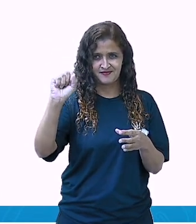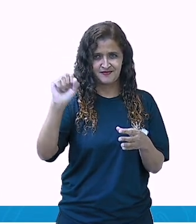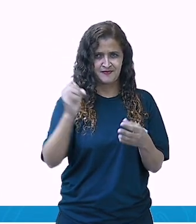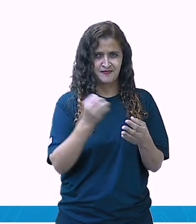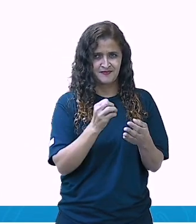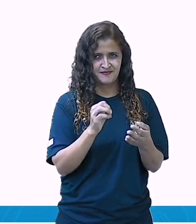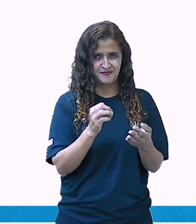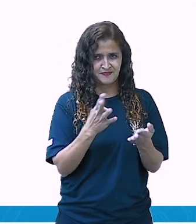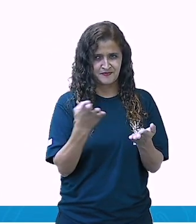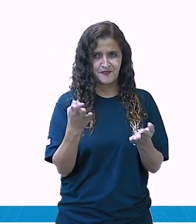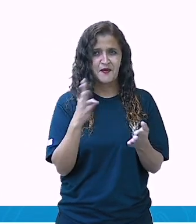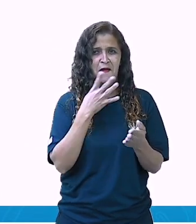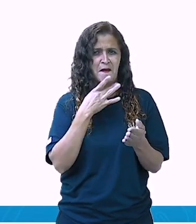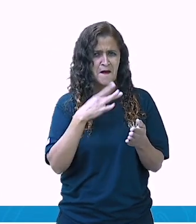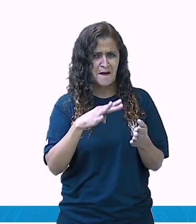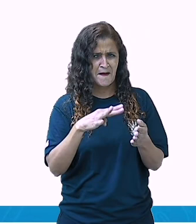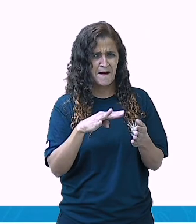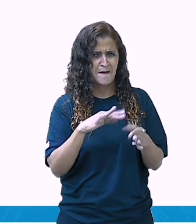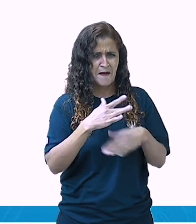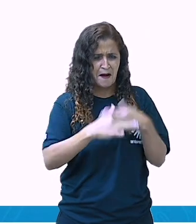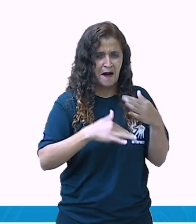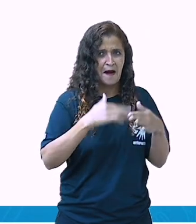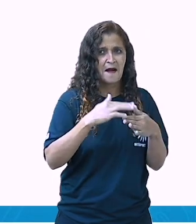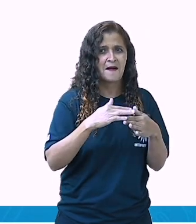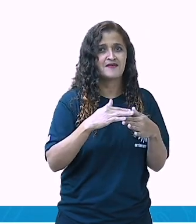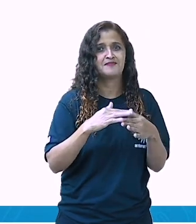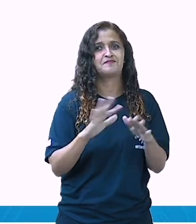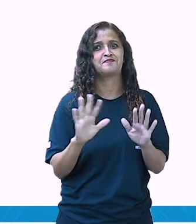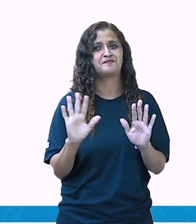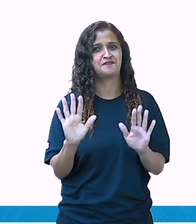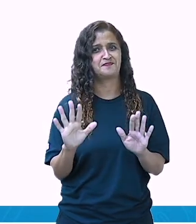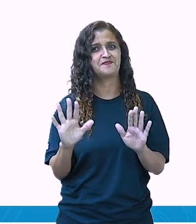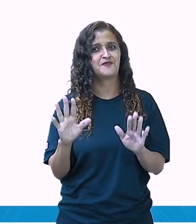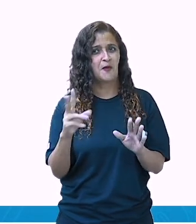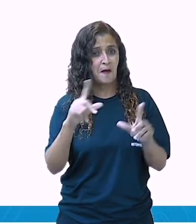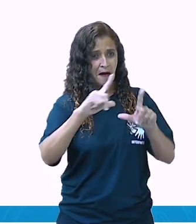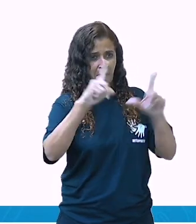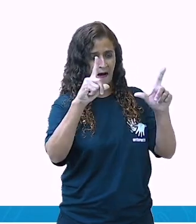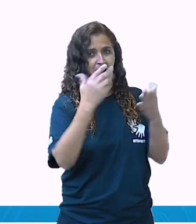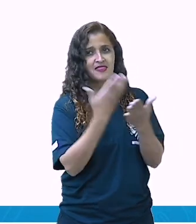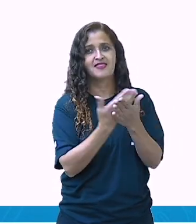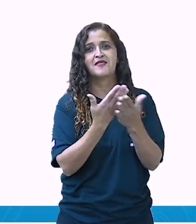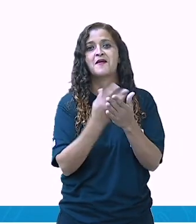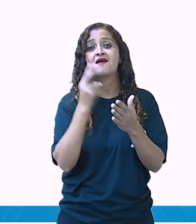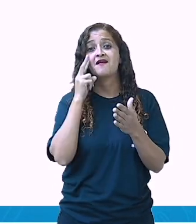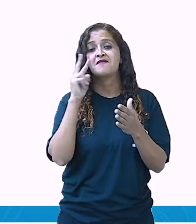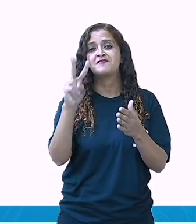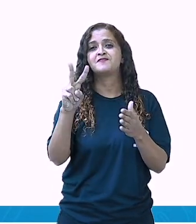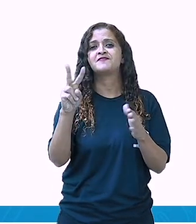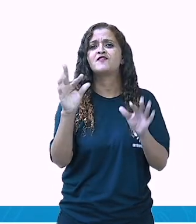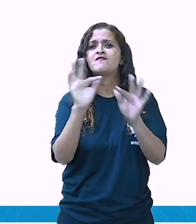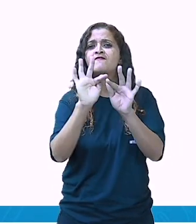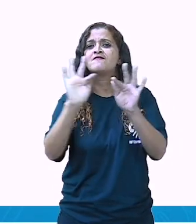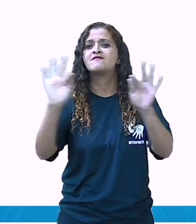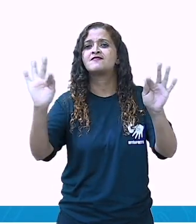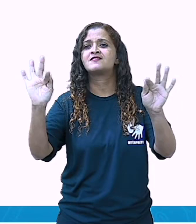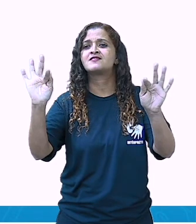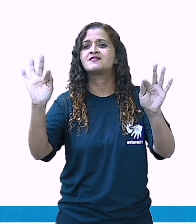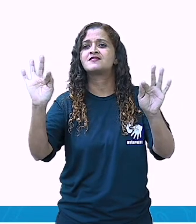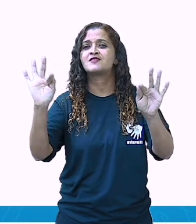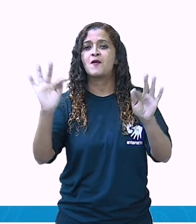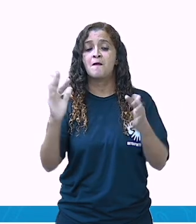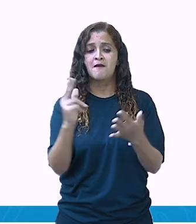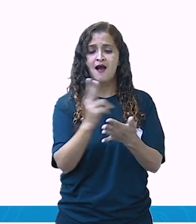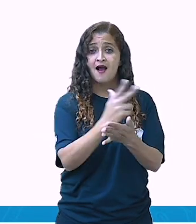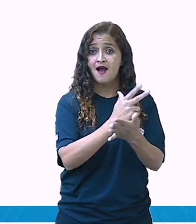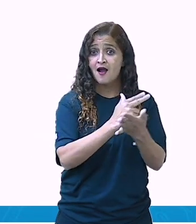Muito bem. Forme frases utilizando as imagens abaixo. Aqui a gente tem a primeira imagem, que é